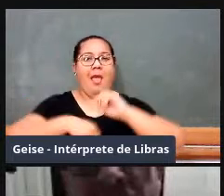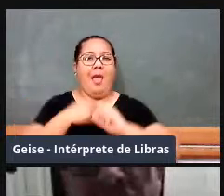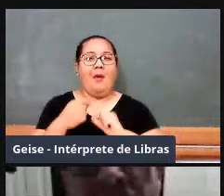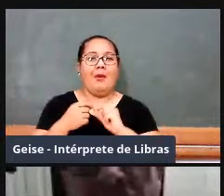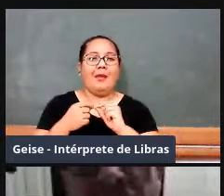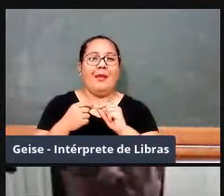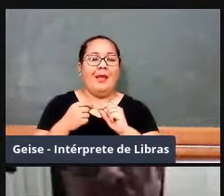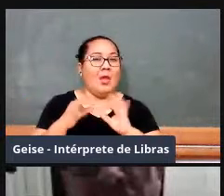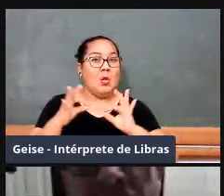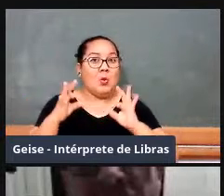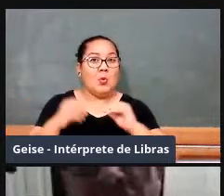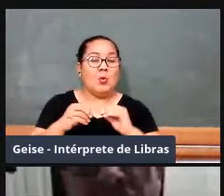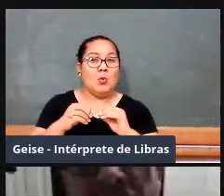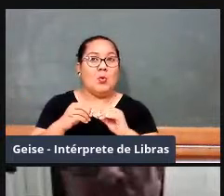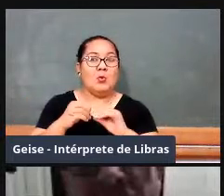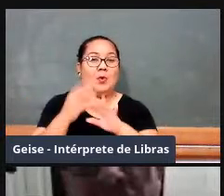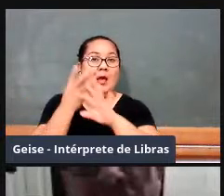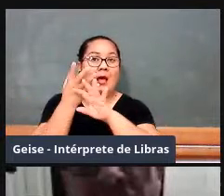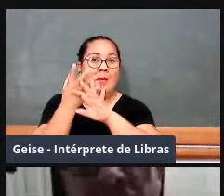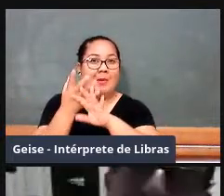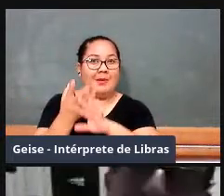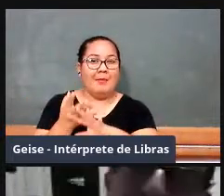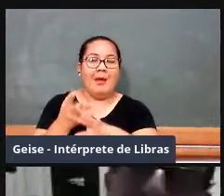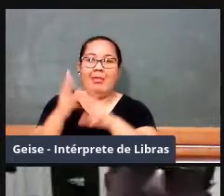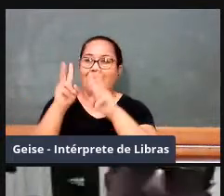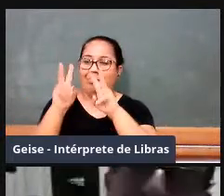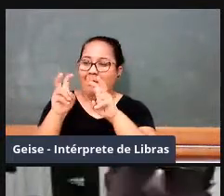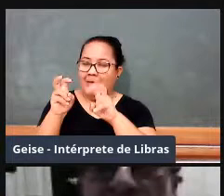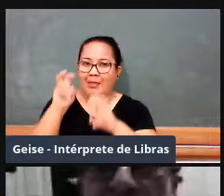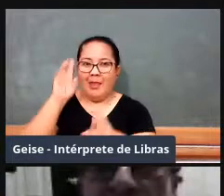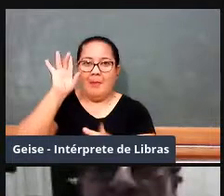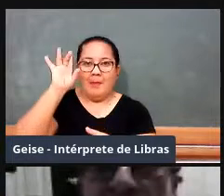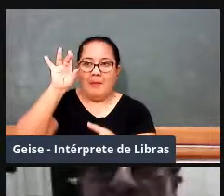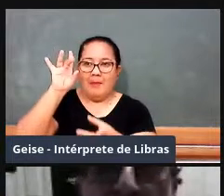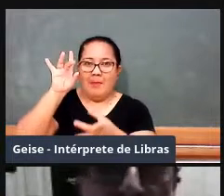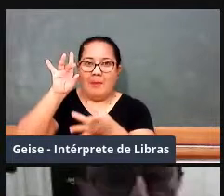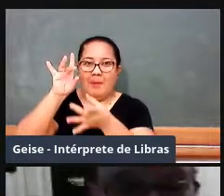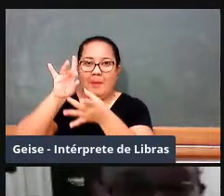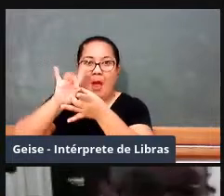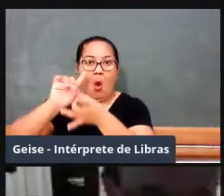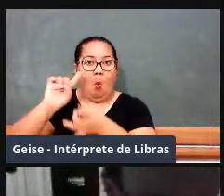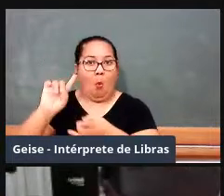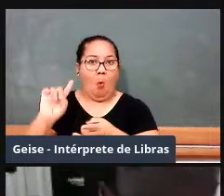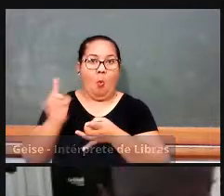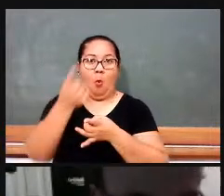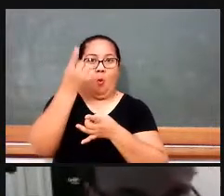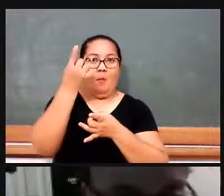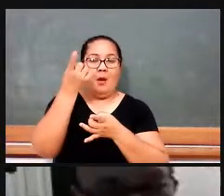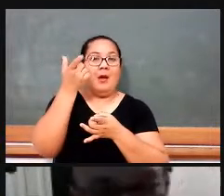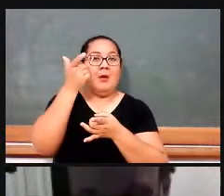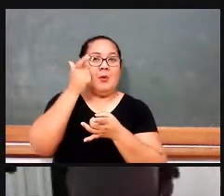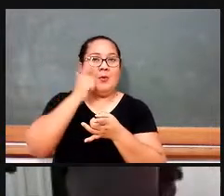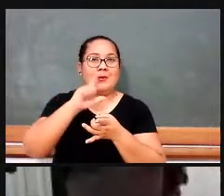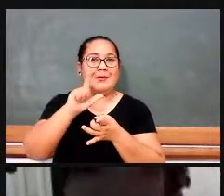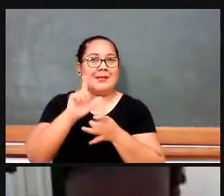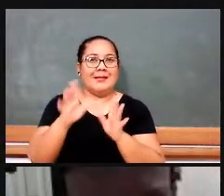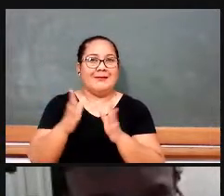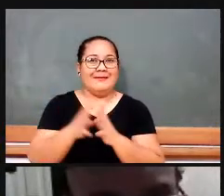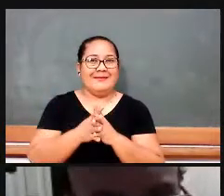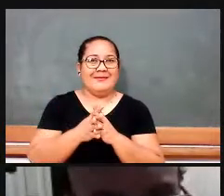integração da aritmética com a álgebra e com a geometria, né? Então, ele